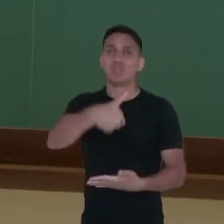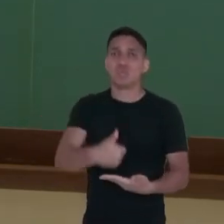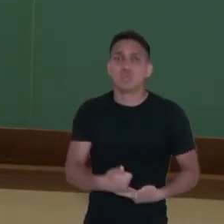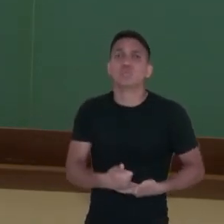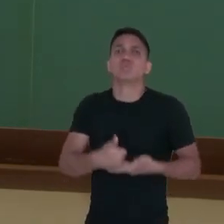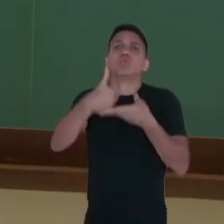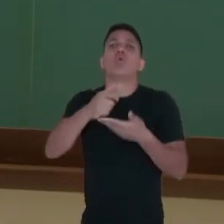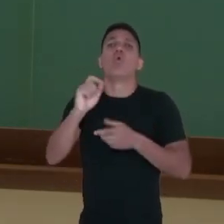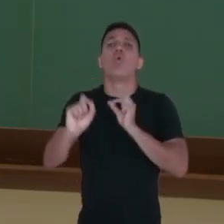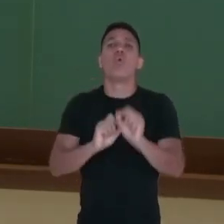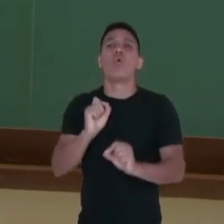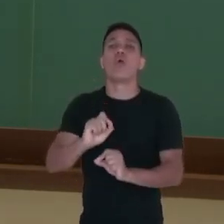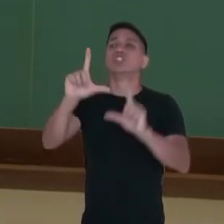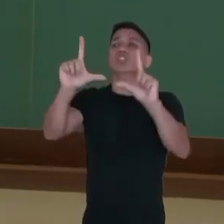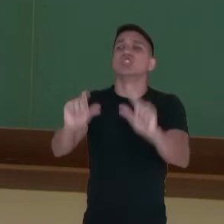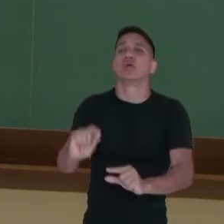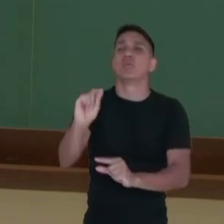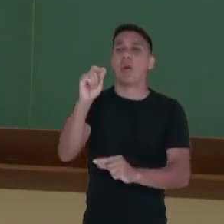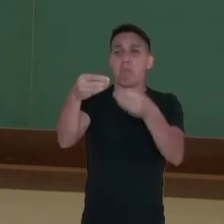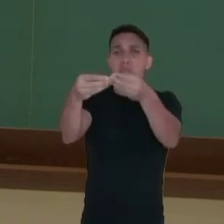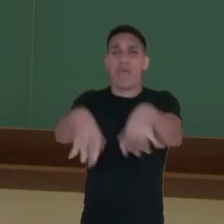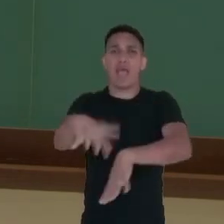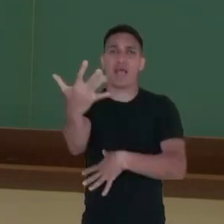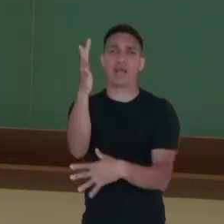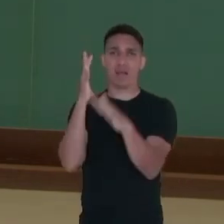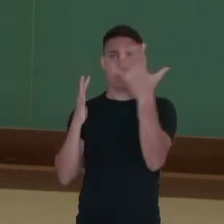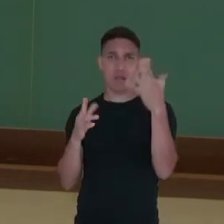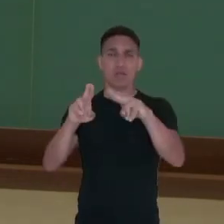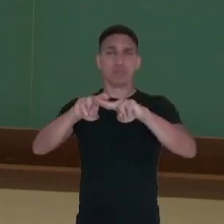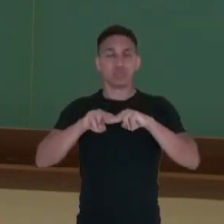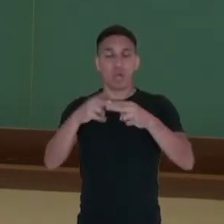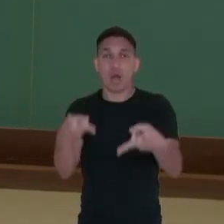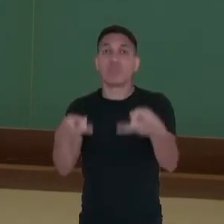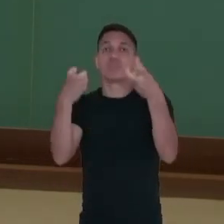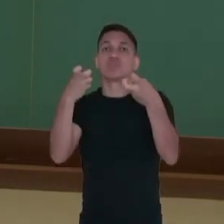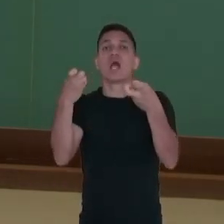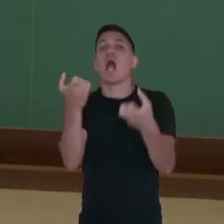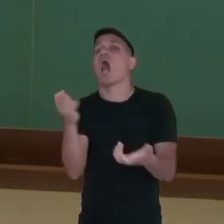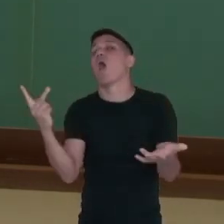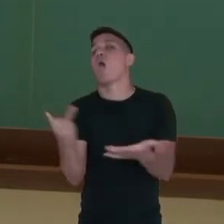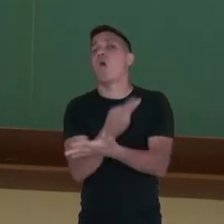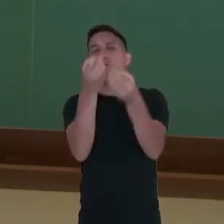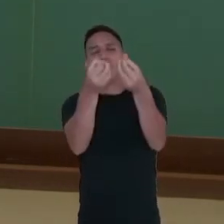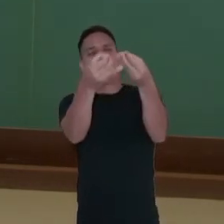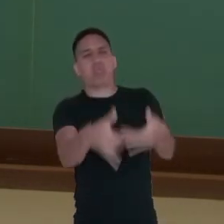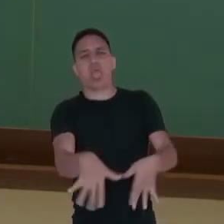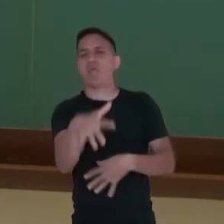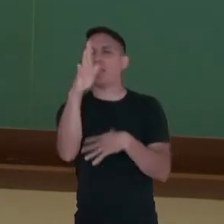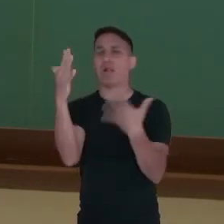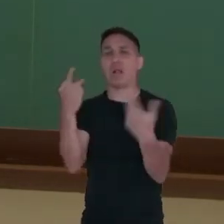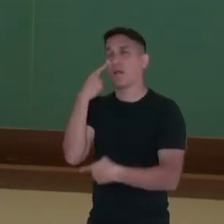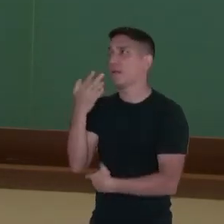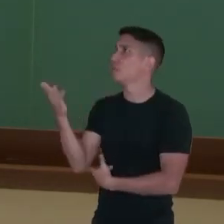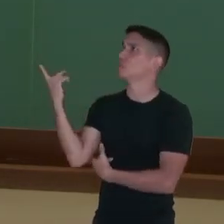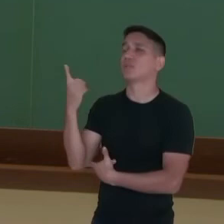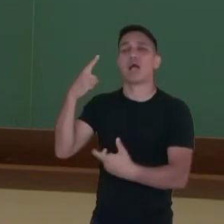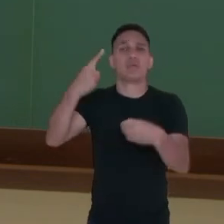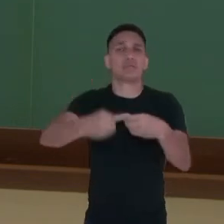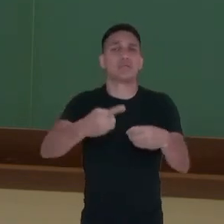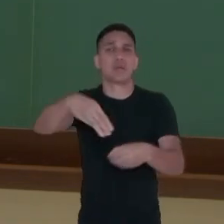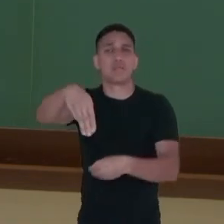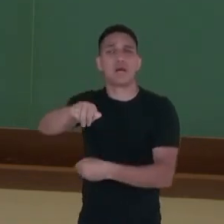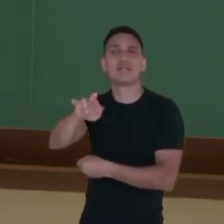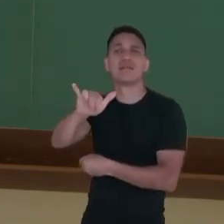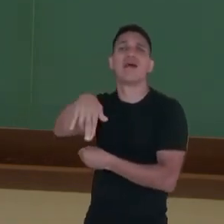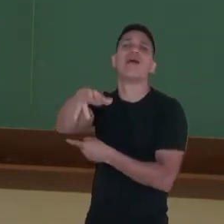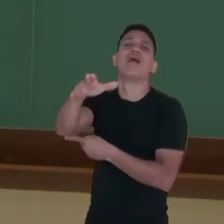que diminua os danos sobre o meio ambiente. E aí isso fica claro em tragédias ambientais que eventualmente ocorrem, como a tragédia que aconteceu